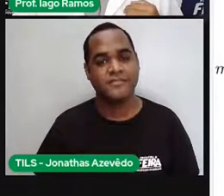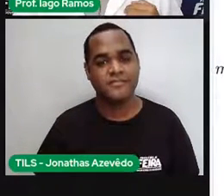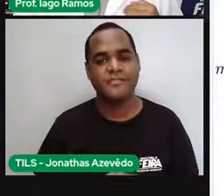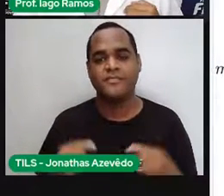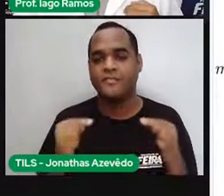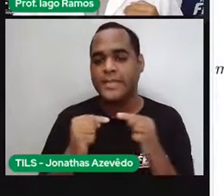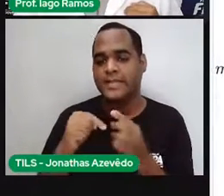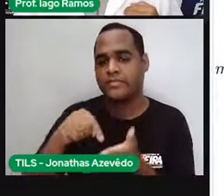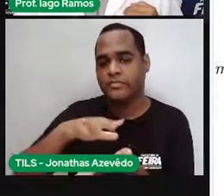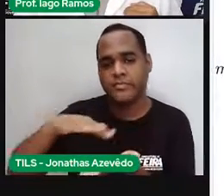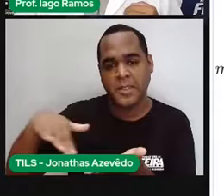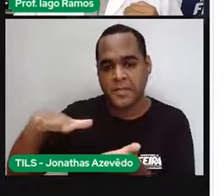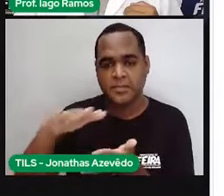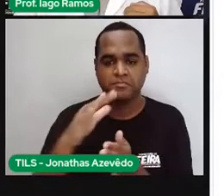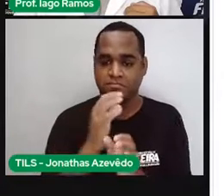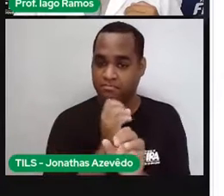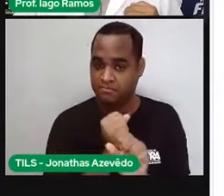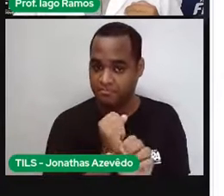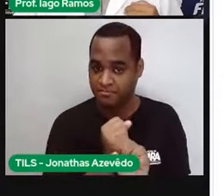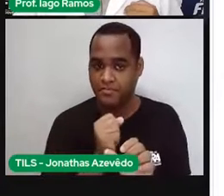olha aqui para mim